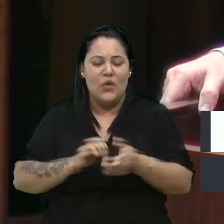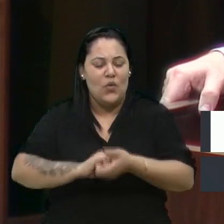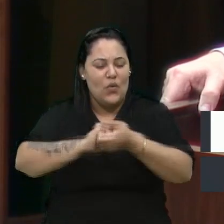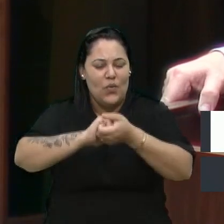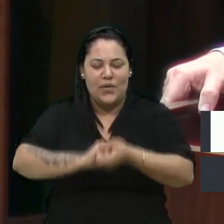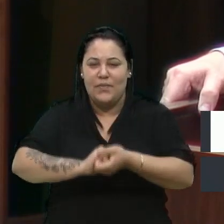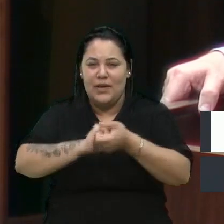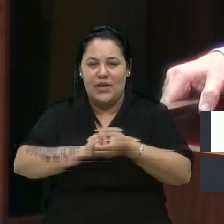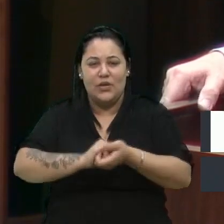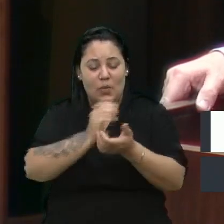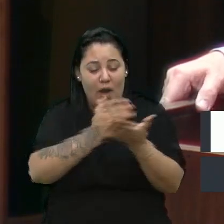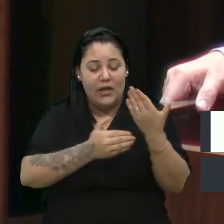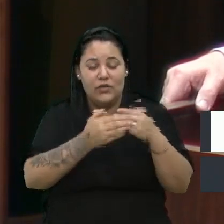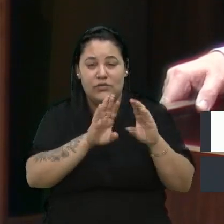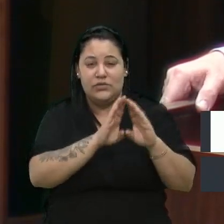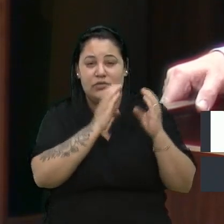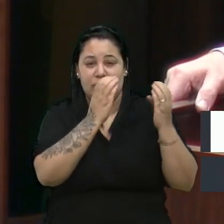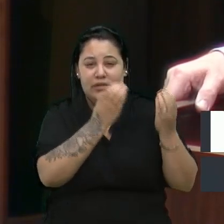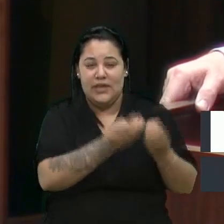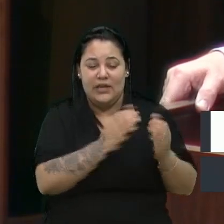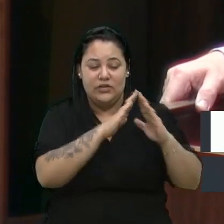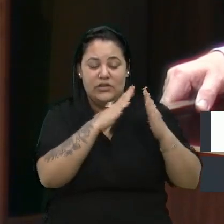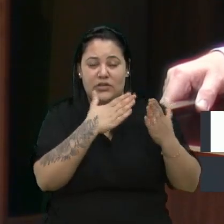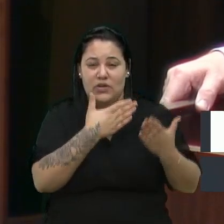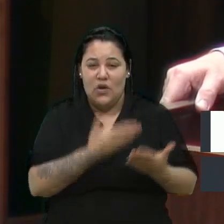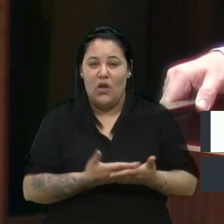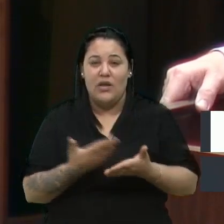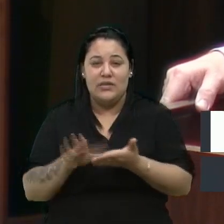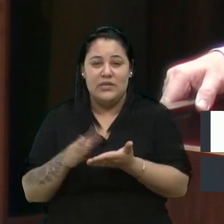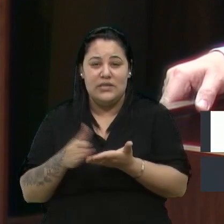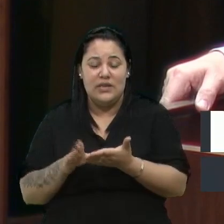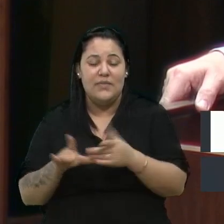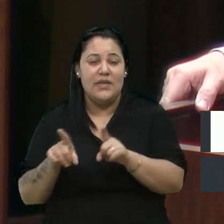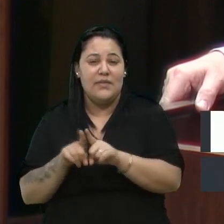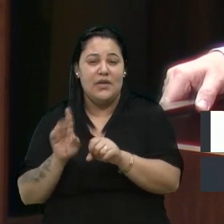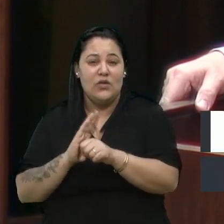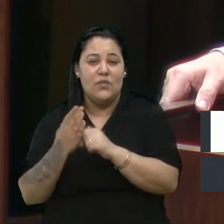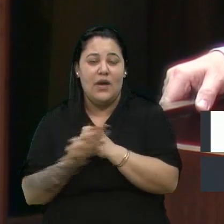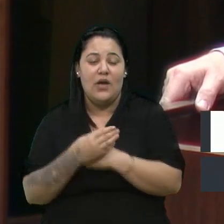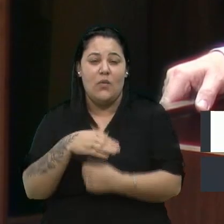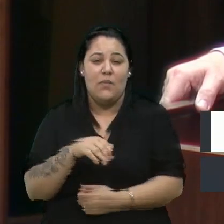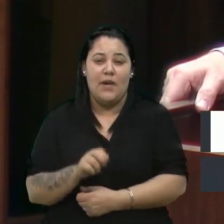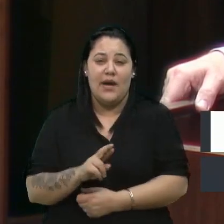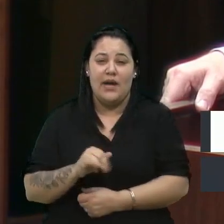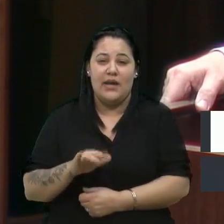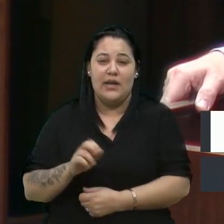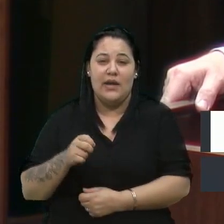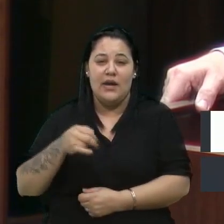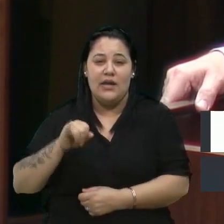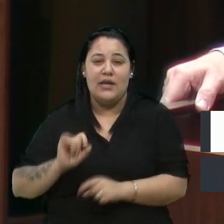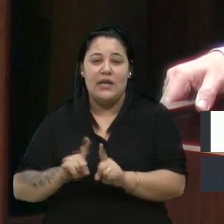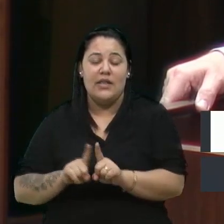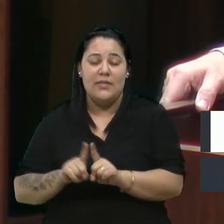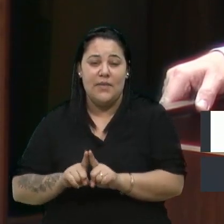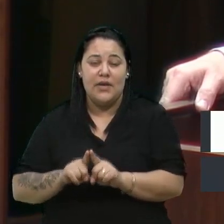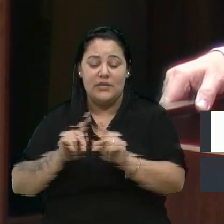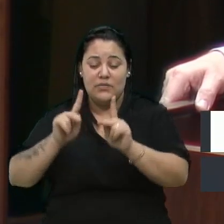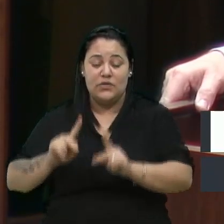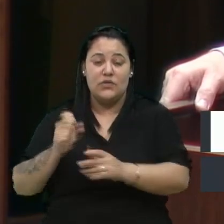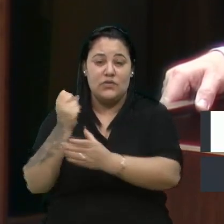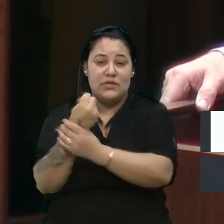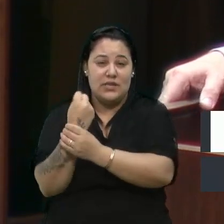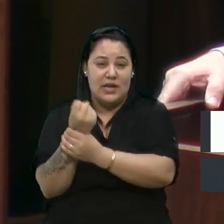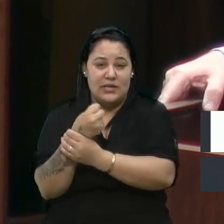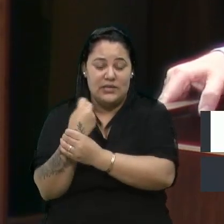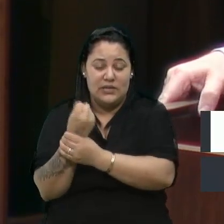comunidade da Escola de Samba Pérola Negra, do bairro Mariane, mas também do pessoal do Sesc, que estava lá presente,